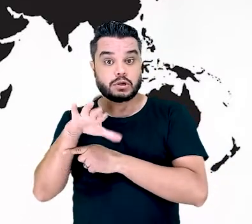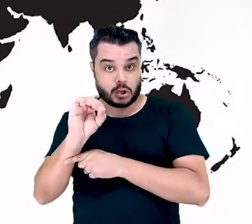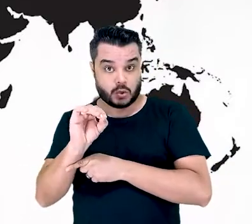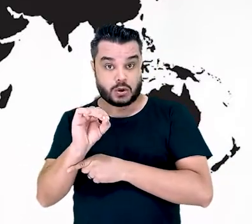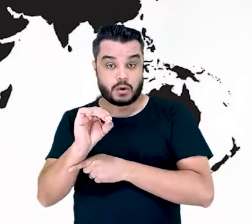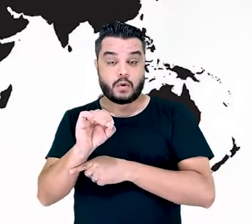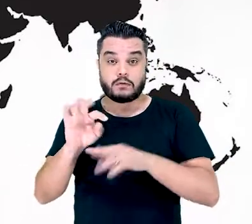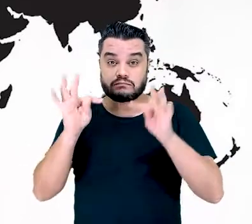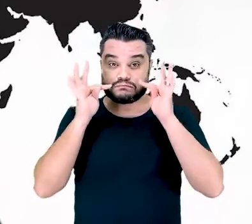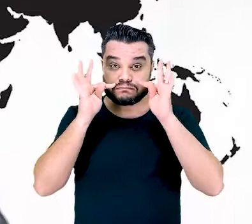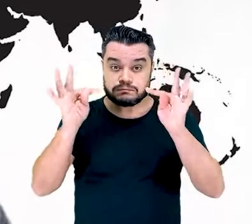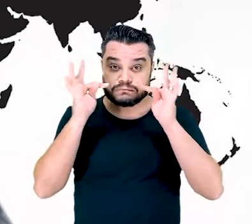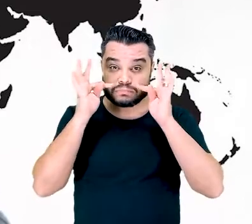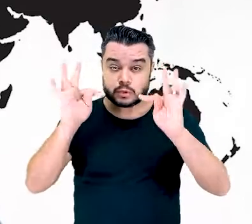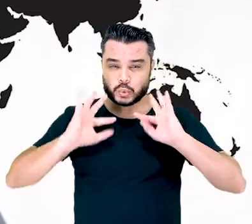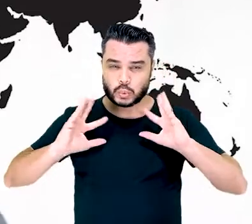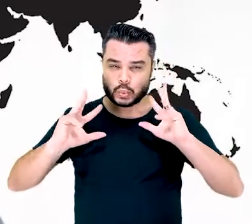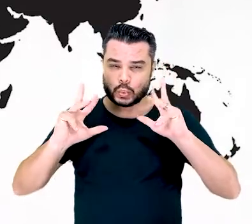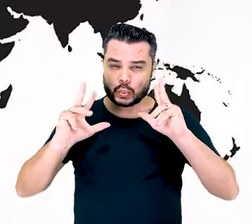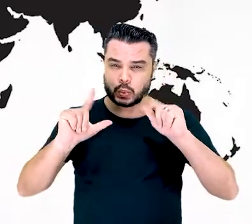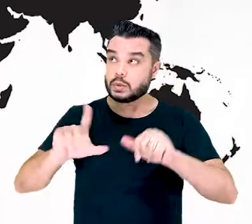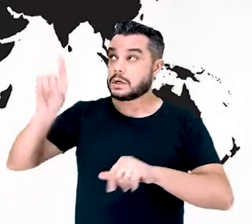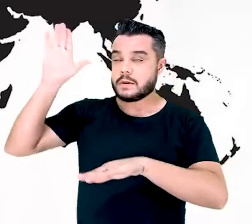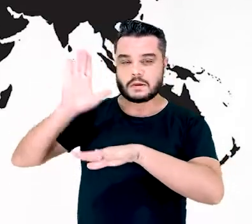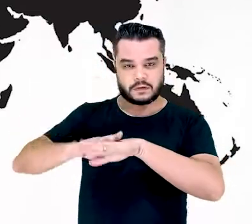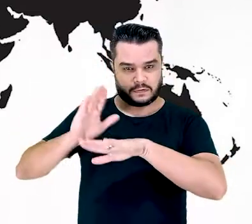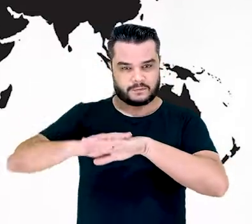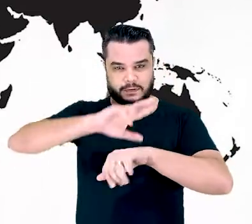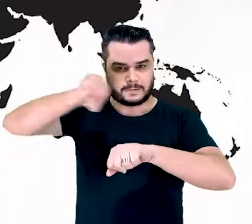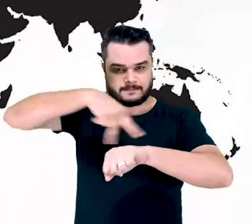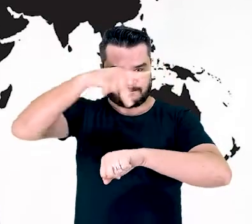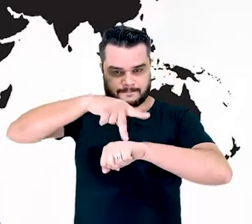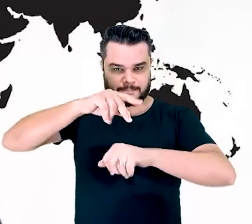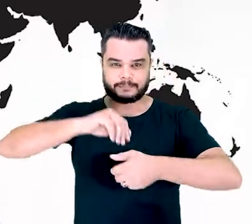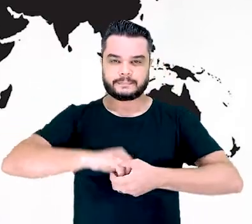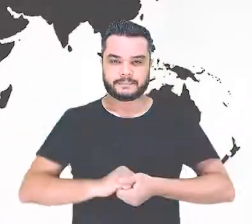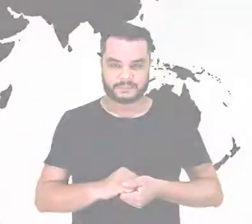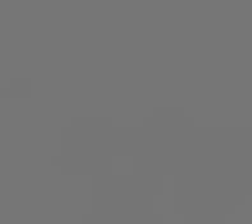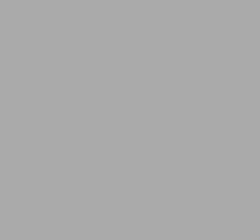testemunhar agora das maravilhas de Deus nessas